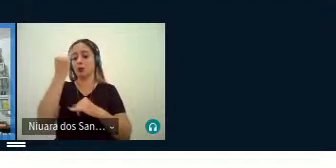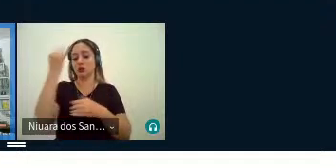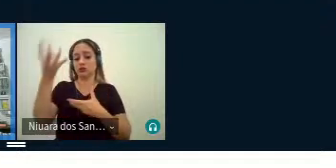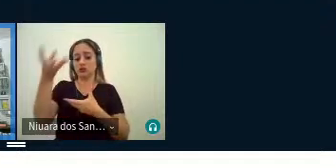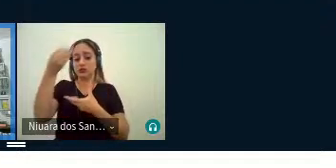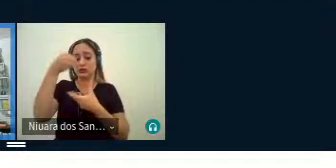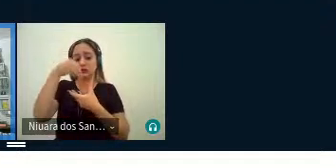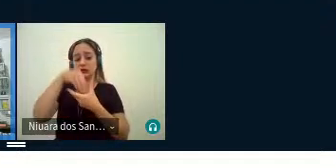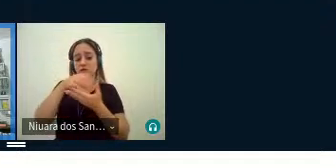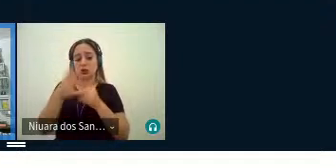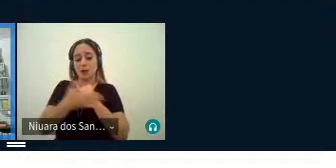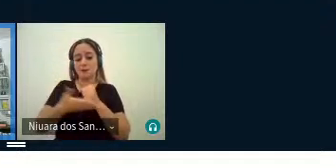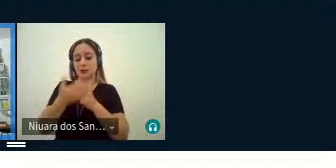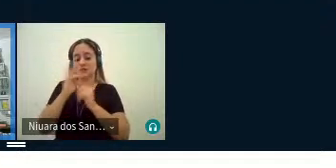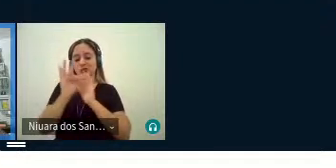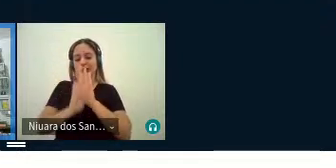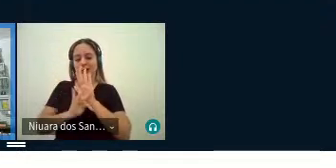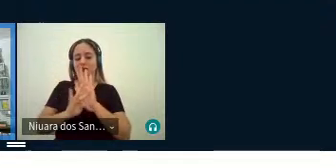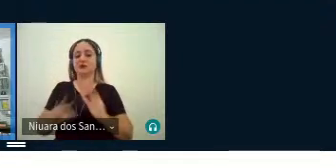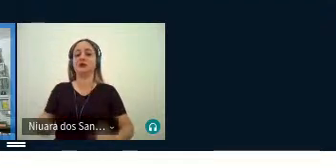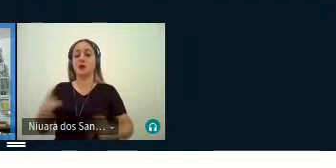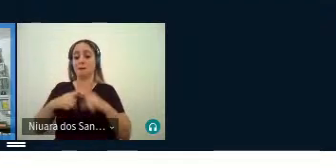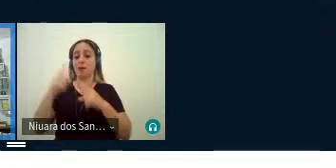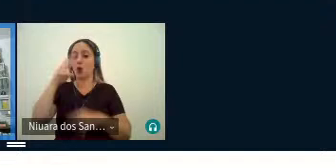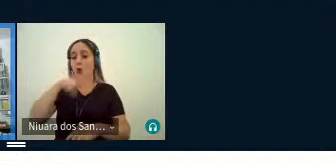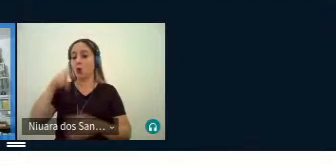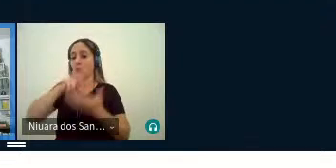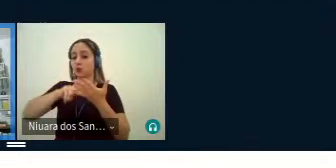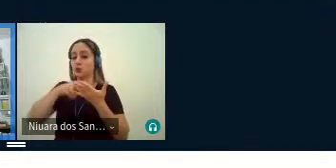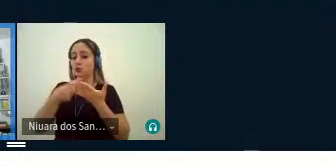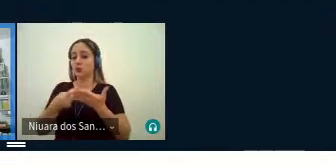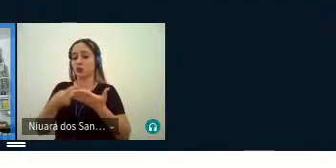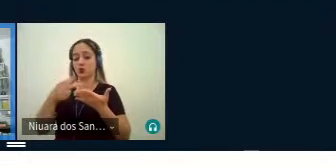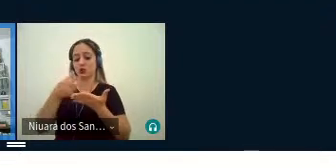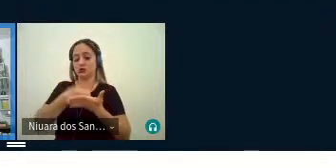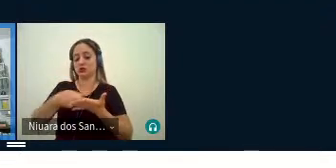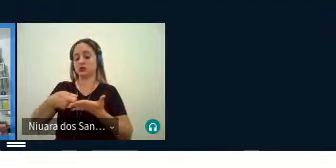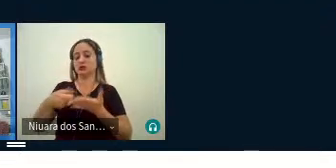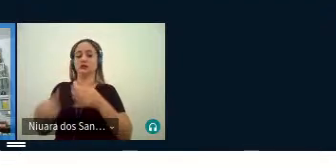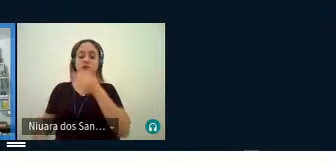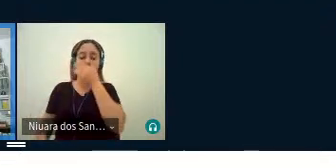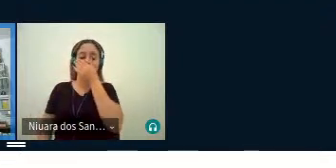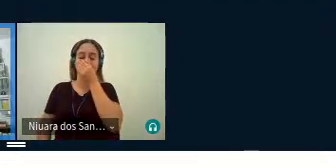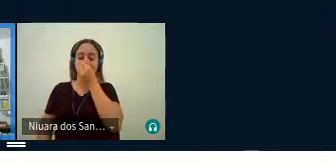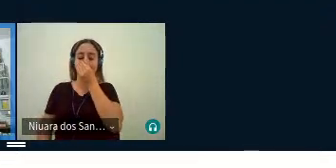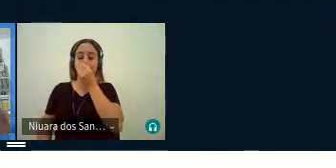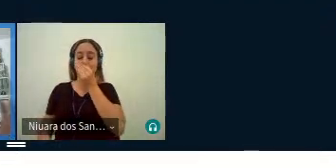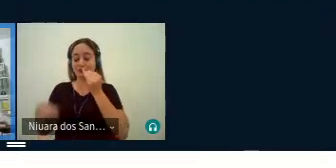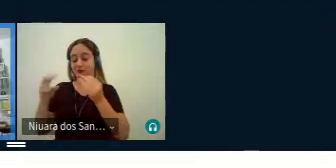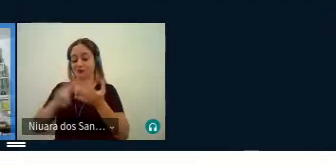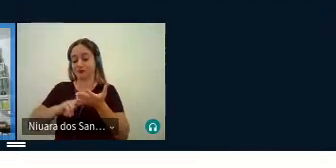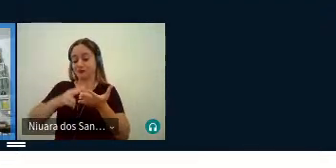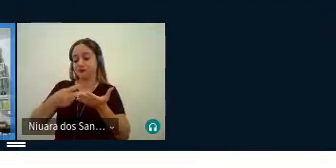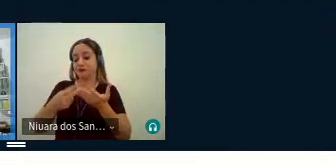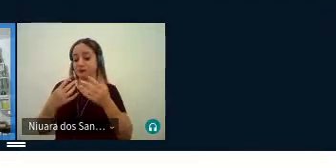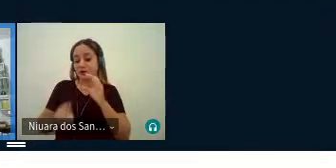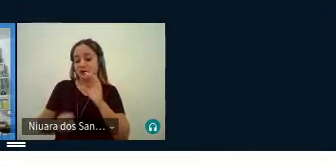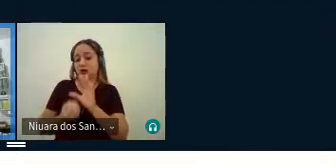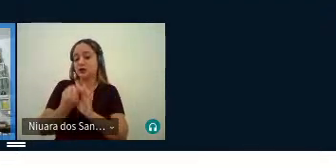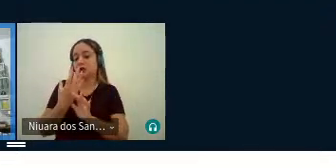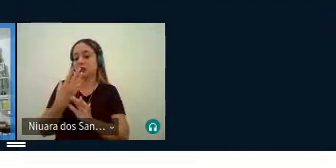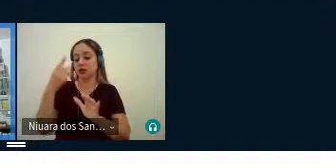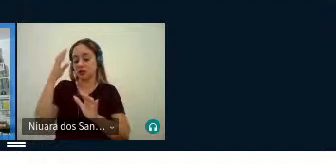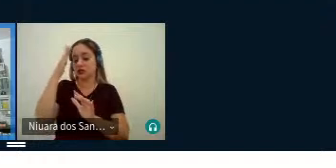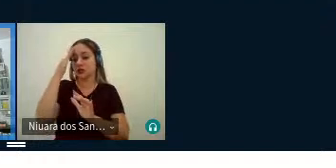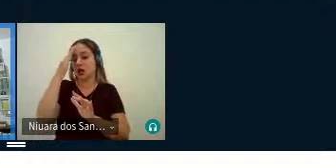tradução, mas sobre o olhar do tradutor escritor, desse tradutor que constrói, tem essa consciência